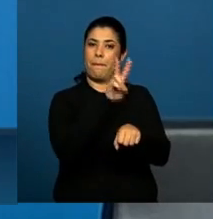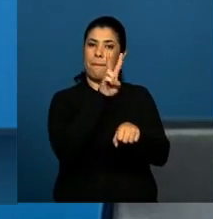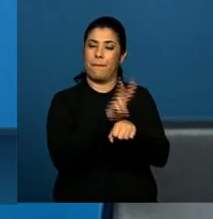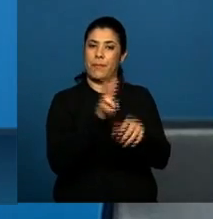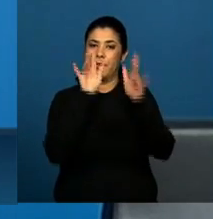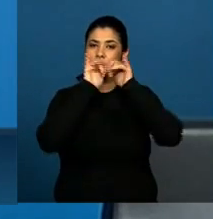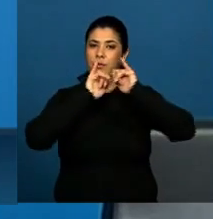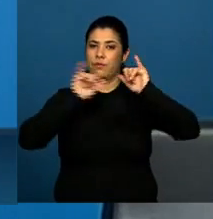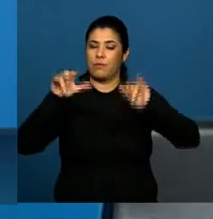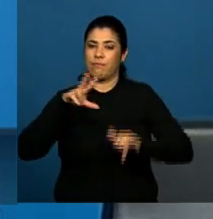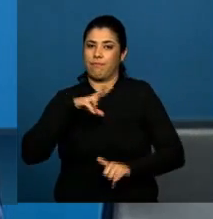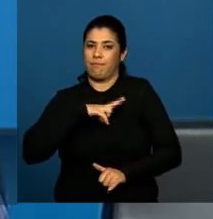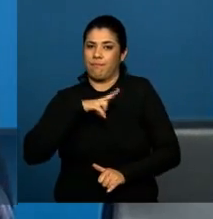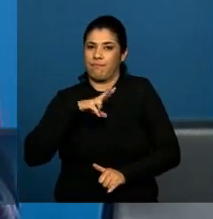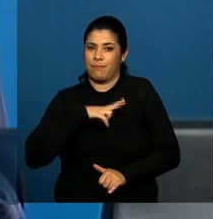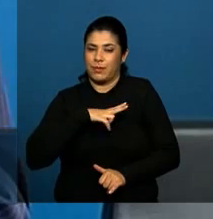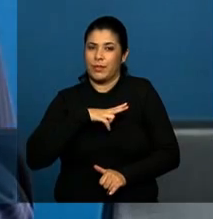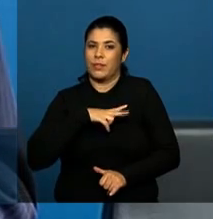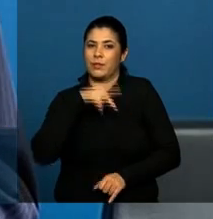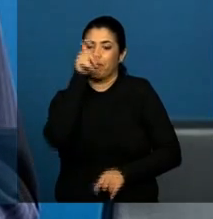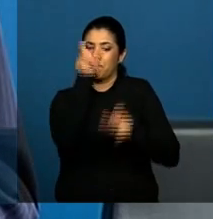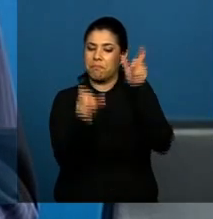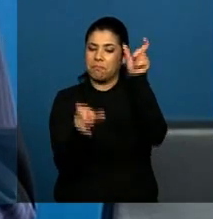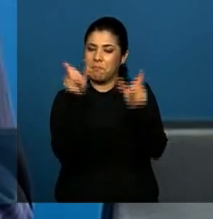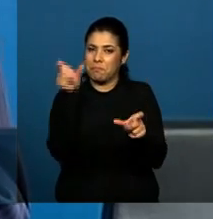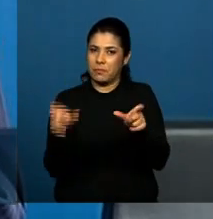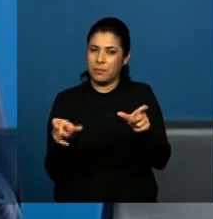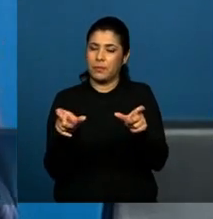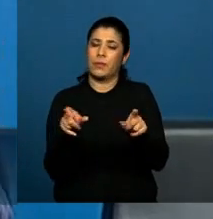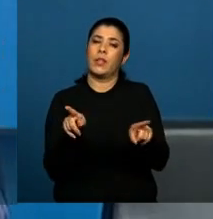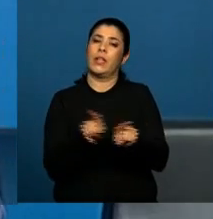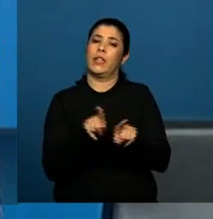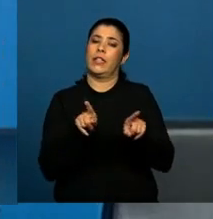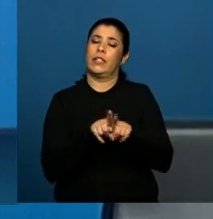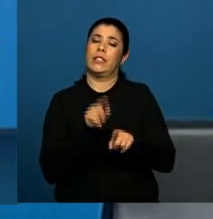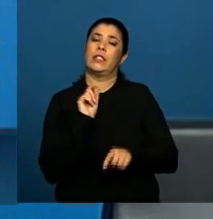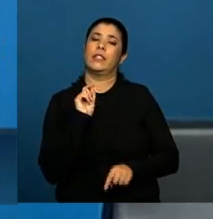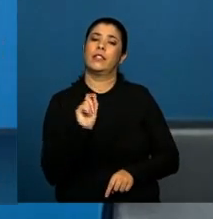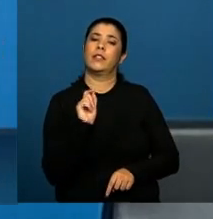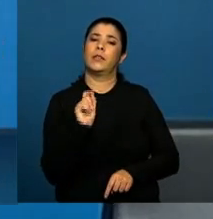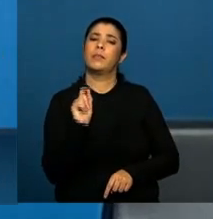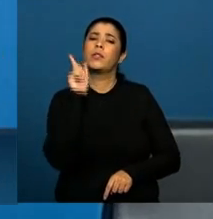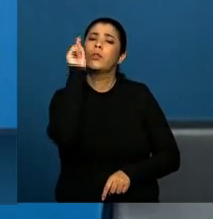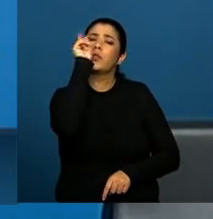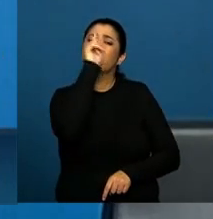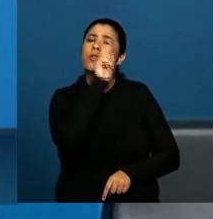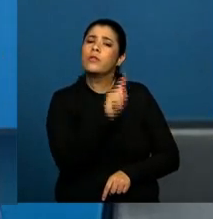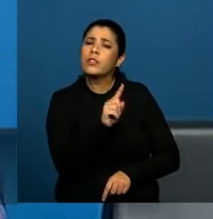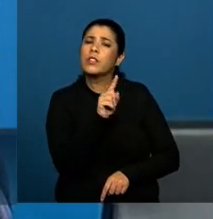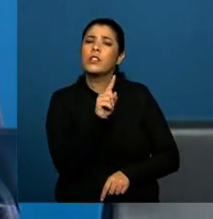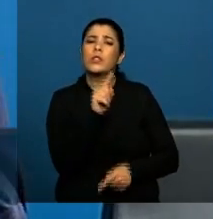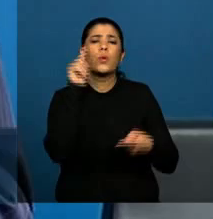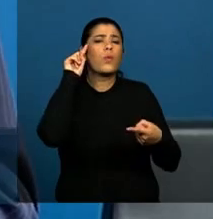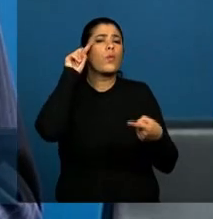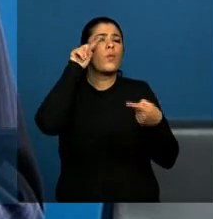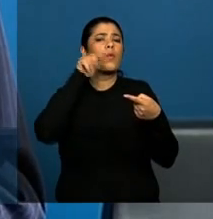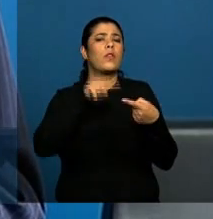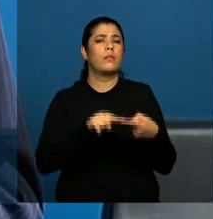e dos interesses individuais, é exatamente a difícil combinação